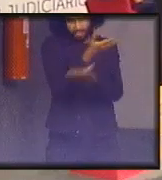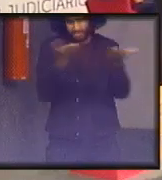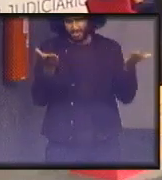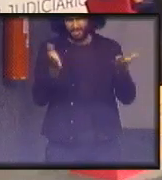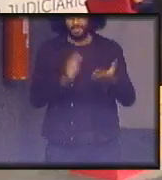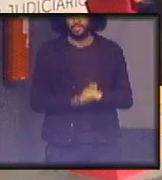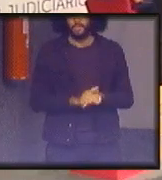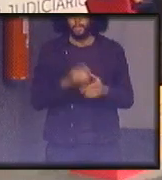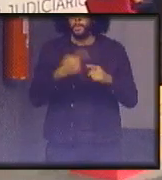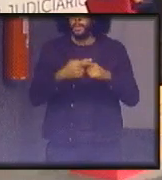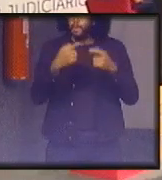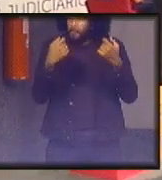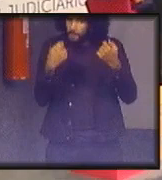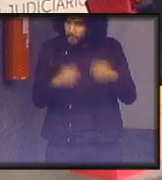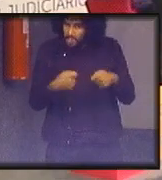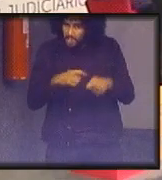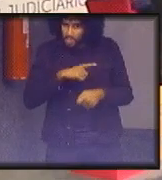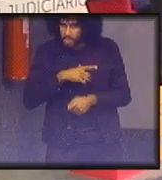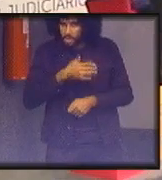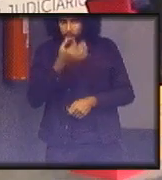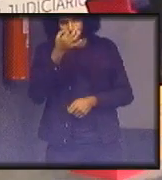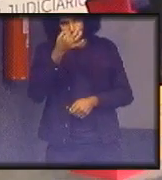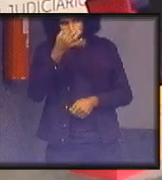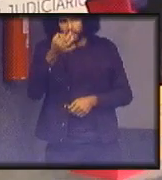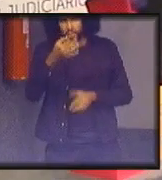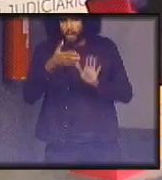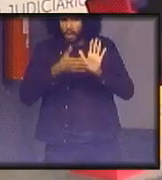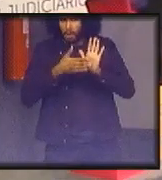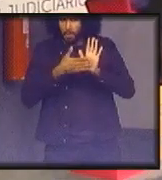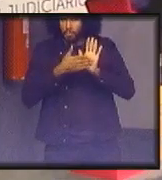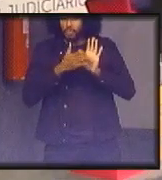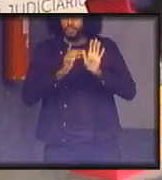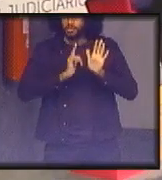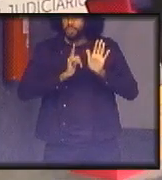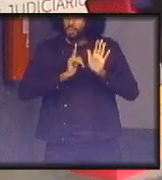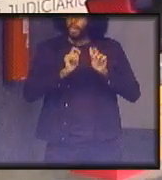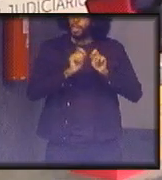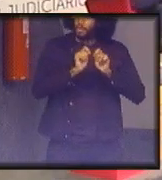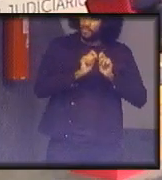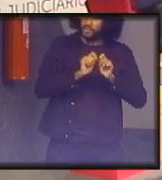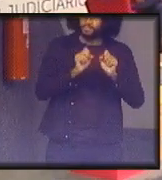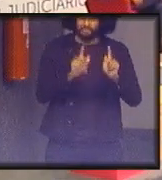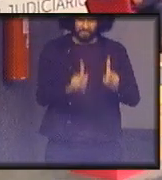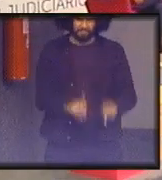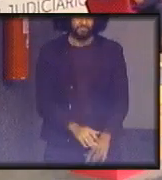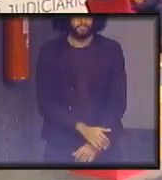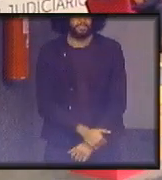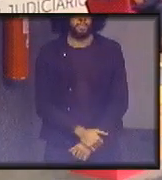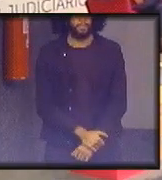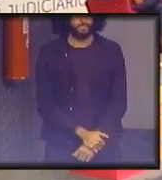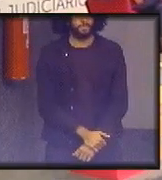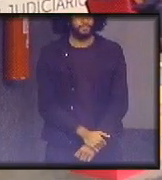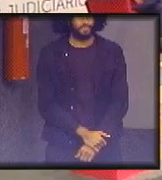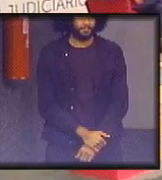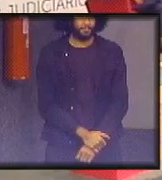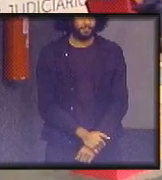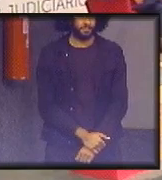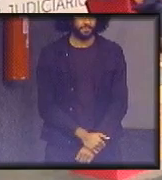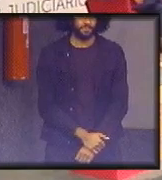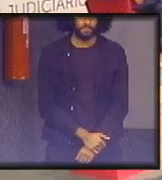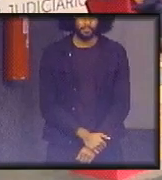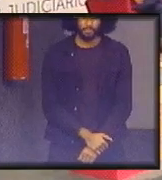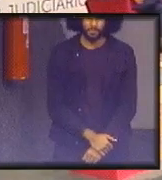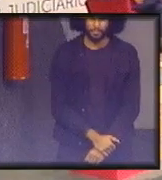porque a gente tem que prestar muito atenção nas propostas que a gente faz tá? vamos lá aí